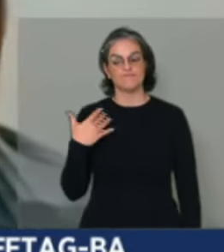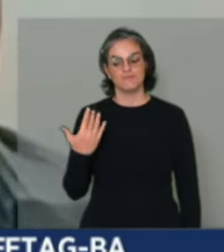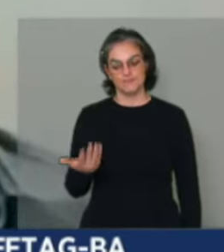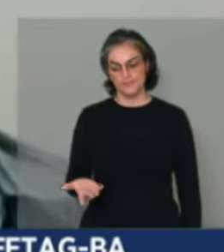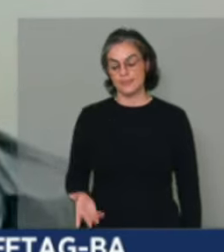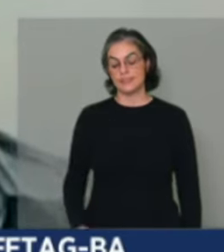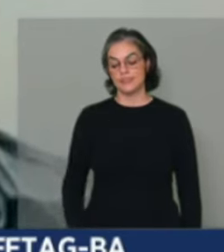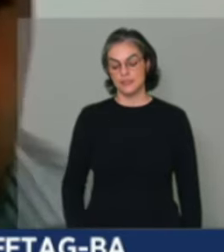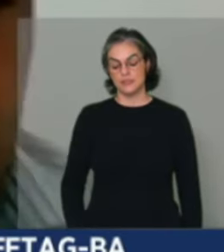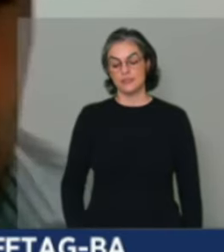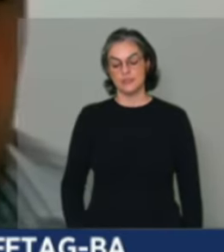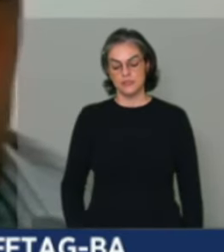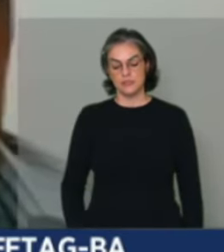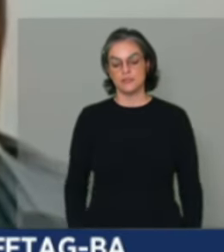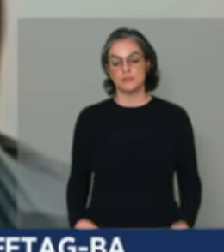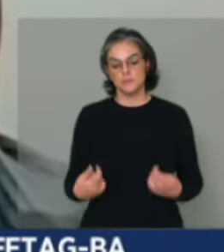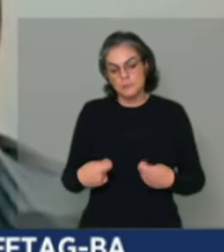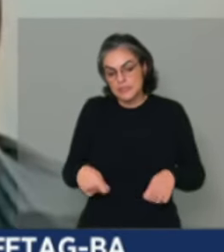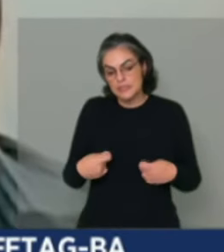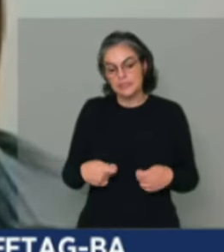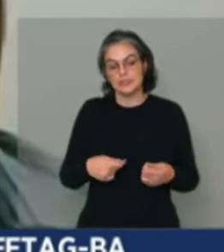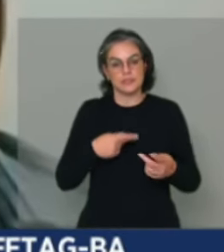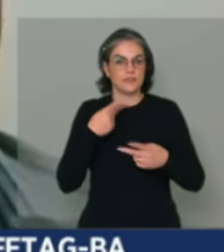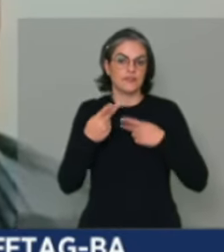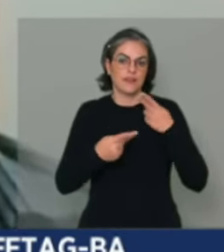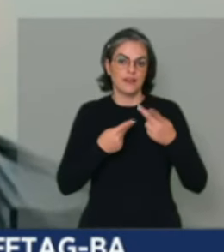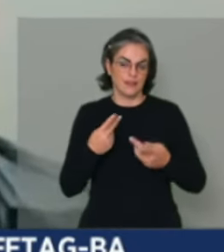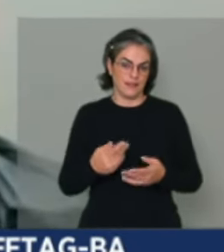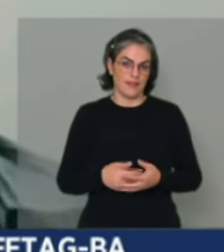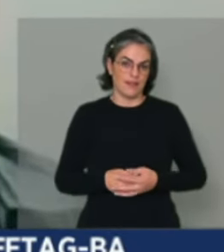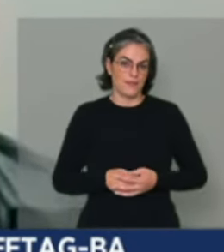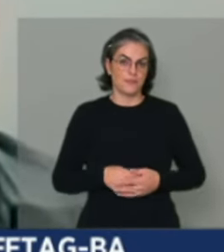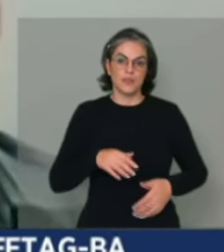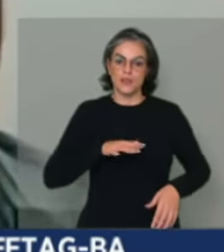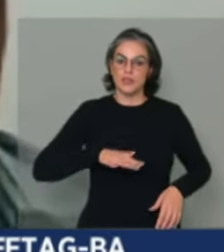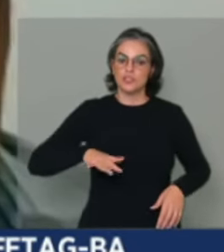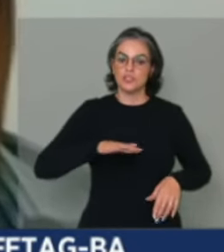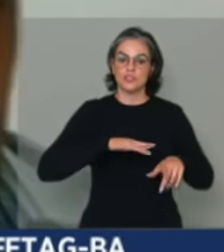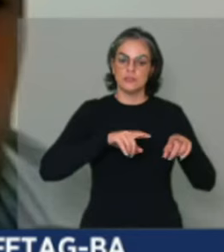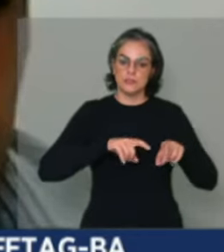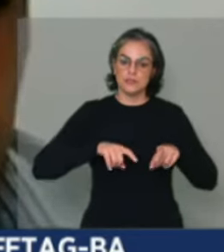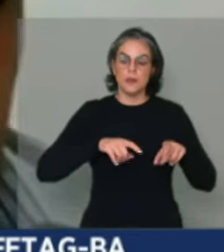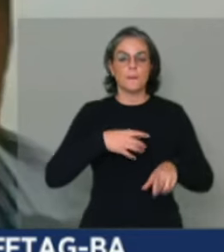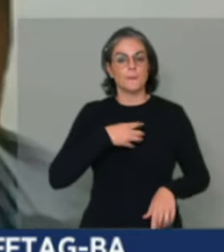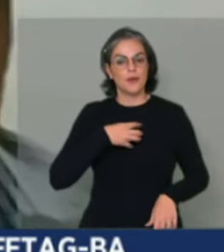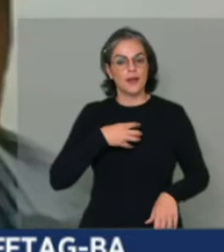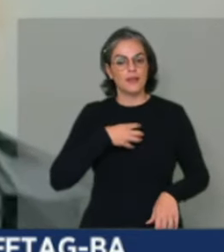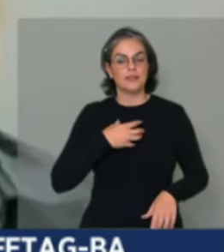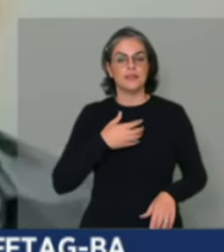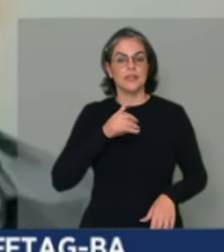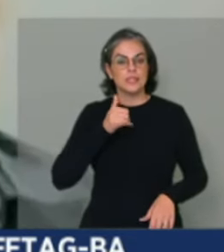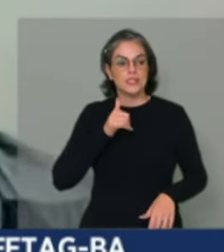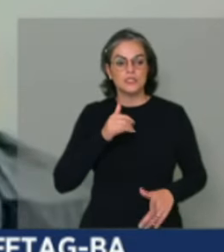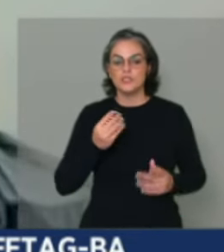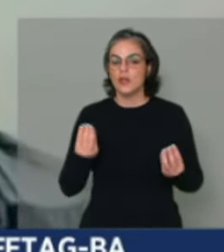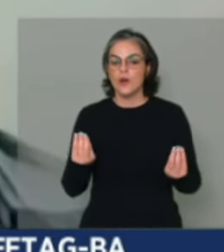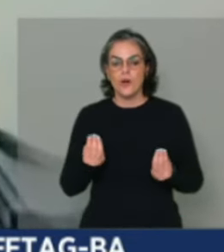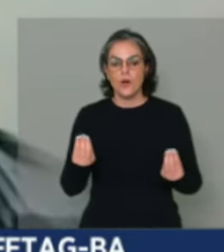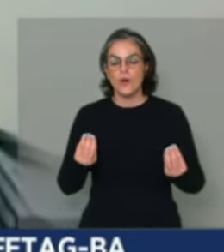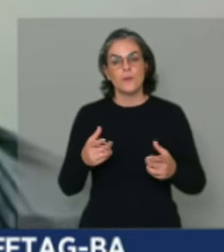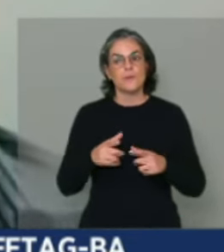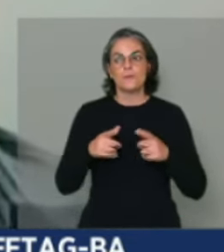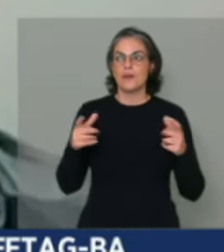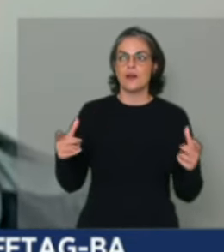Relatar que a energia disponível no meio rural baiano, em suas grandes maioria, ela não possui uma qualidade